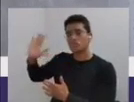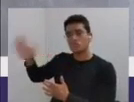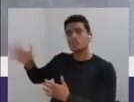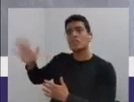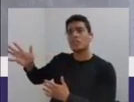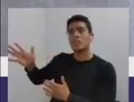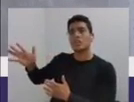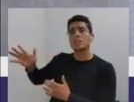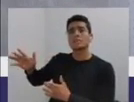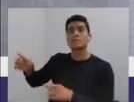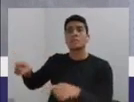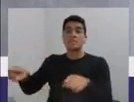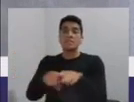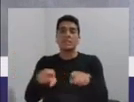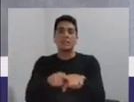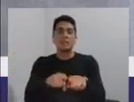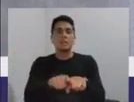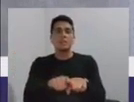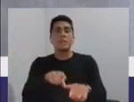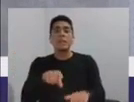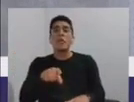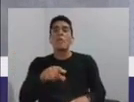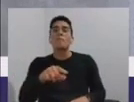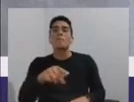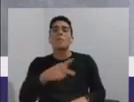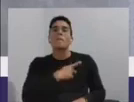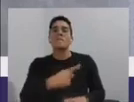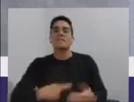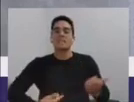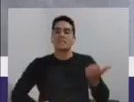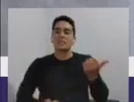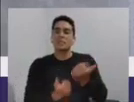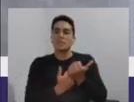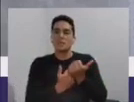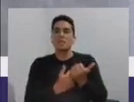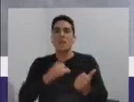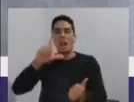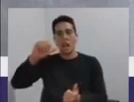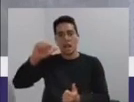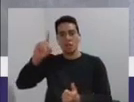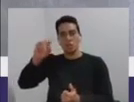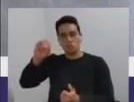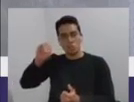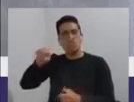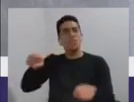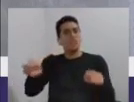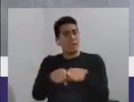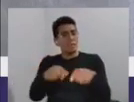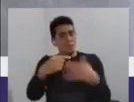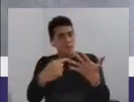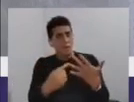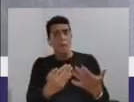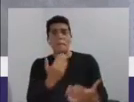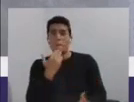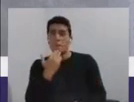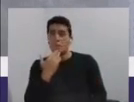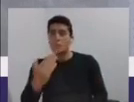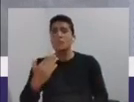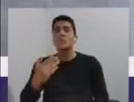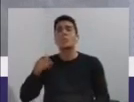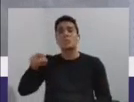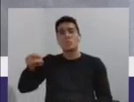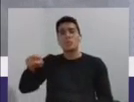Inclusive, o vice-presidente Sargento Laudo também fez, se eu não me engano, um pedido para o Alvorada da Barra.